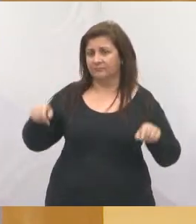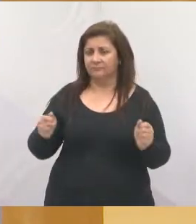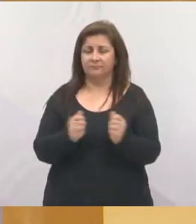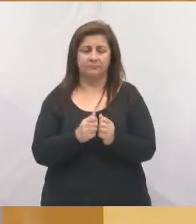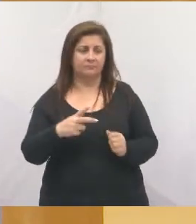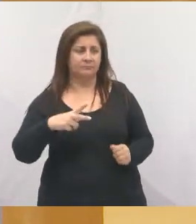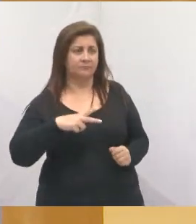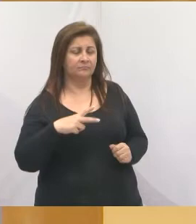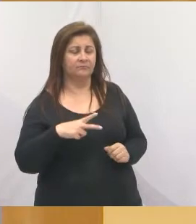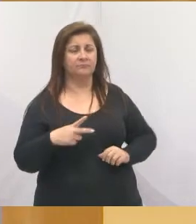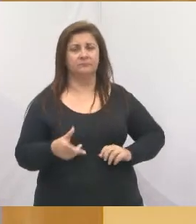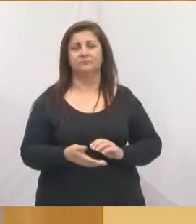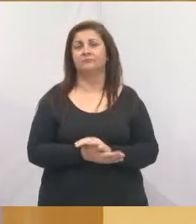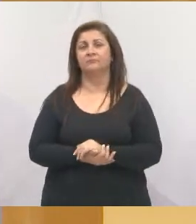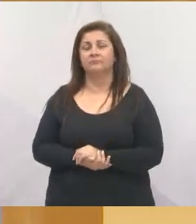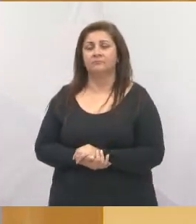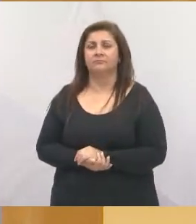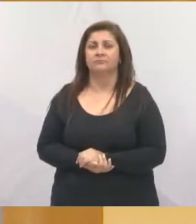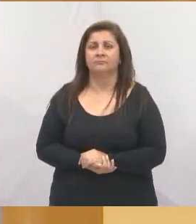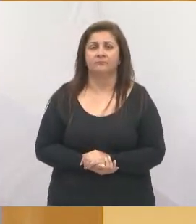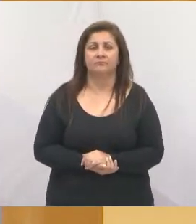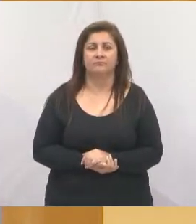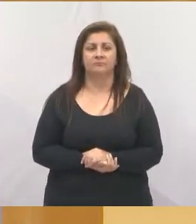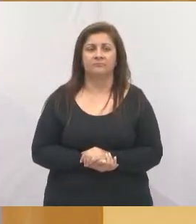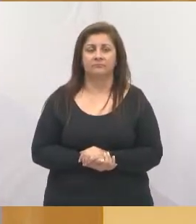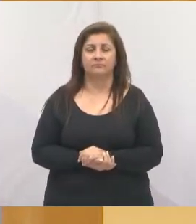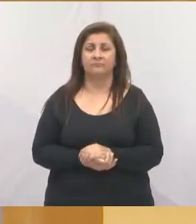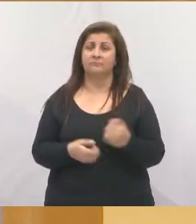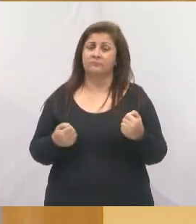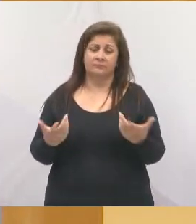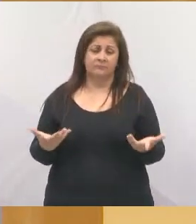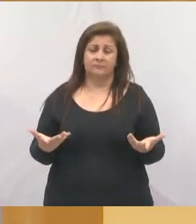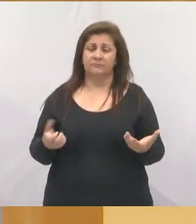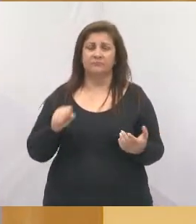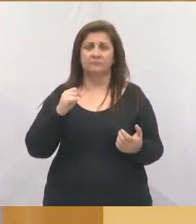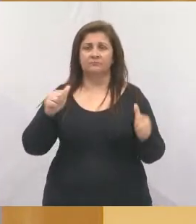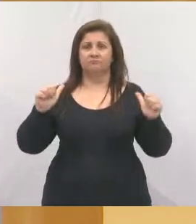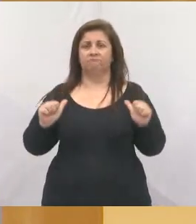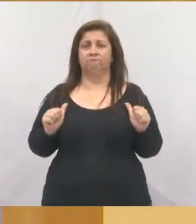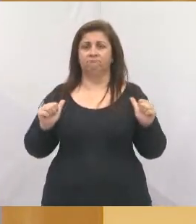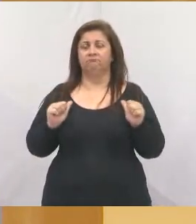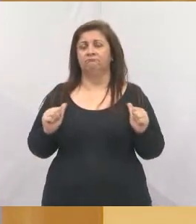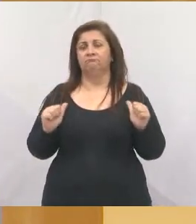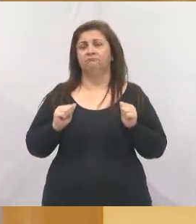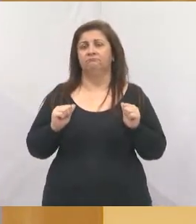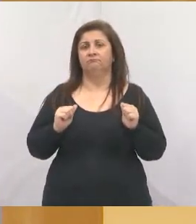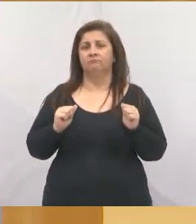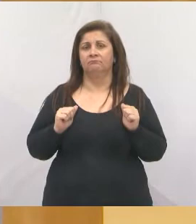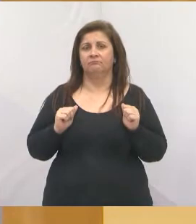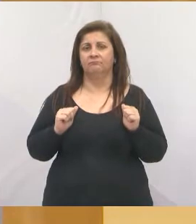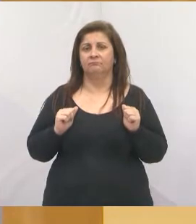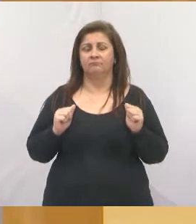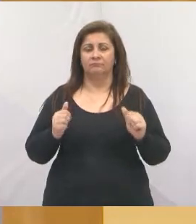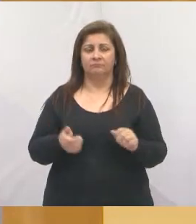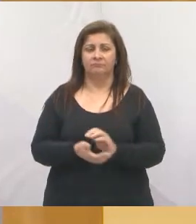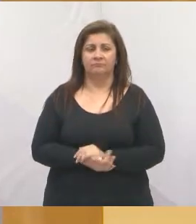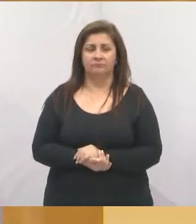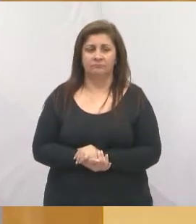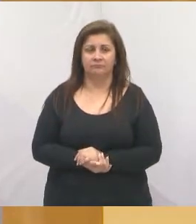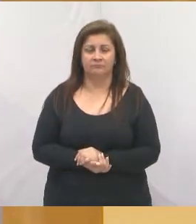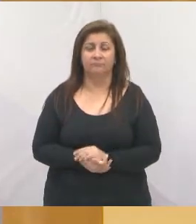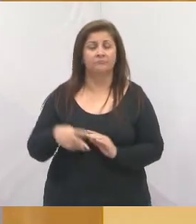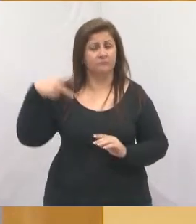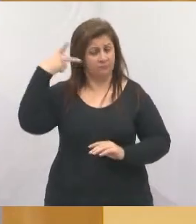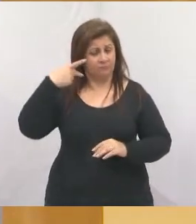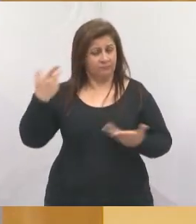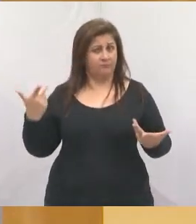tem que ter essa visão, vereador Valmir, porque senão, infelizmente, se a gente ficar esperando tudo do serviço público, fica difícil, e o